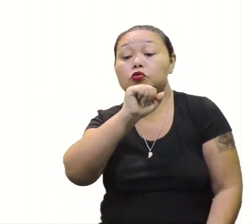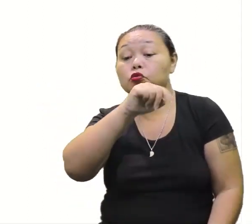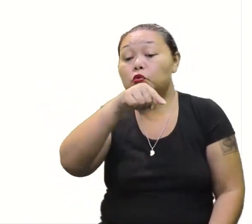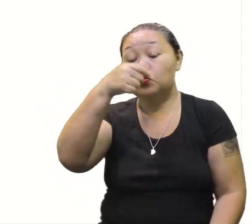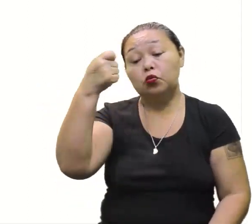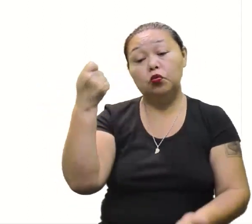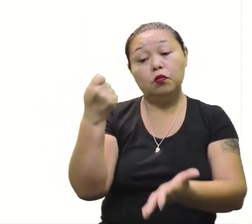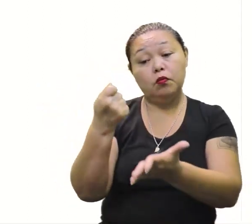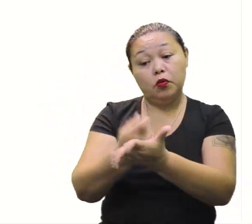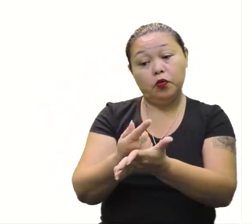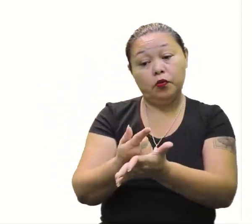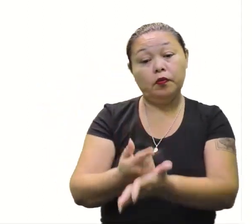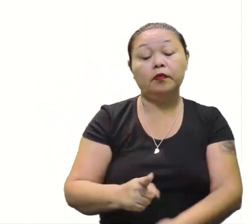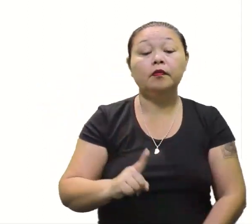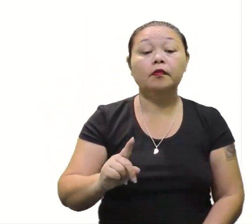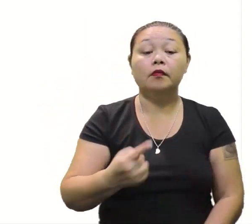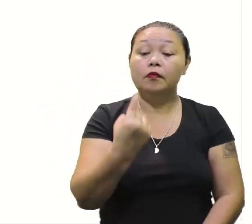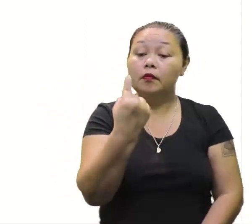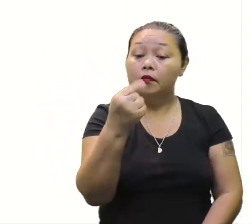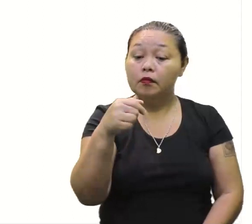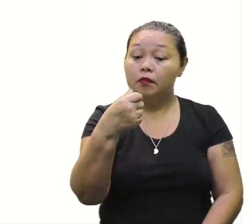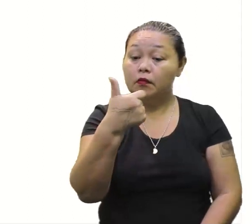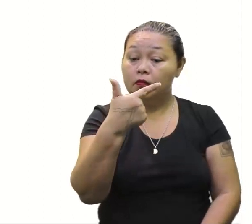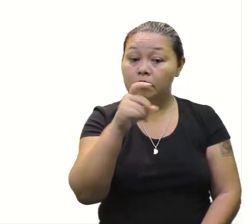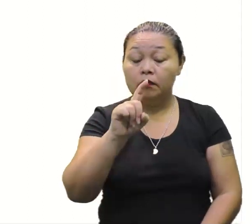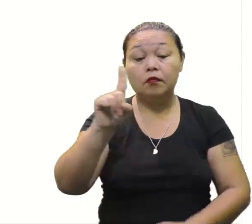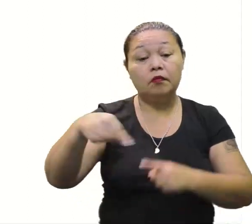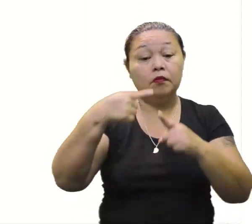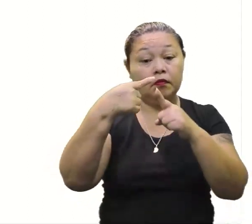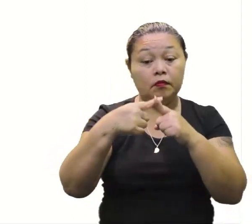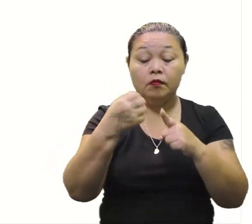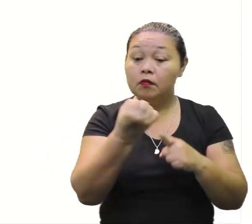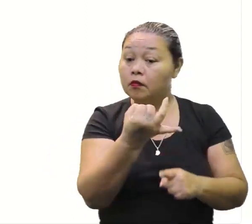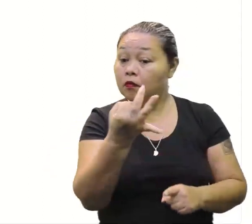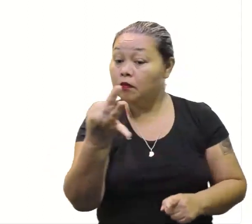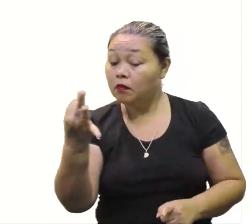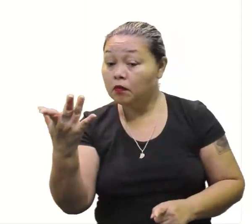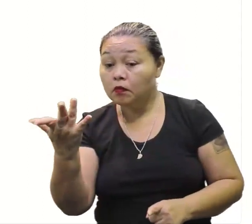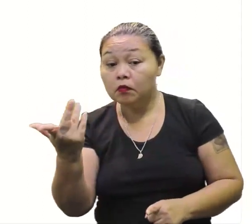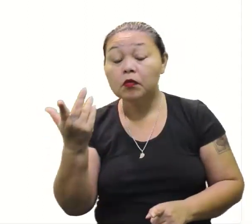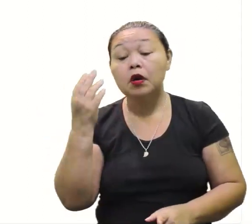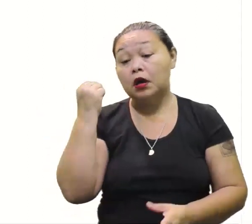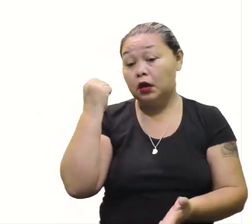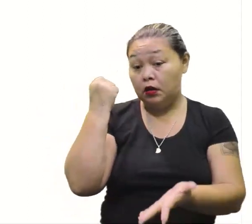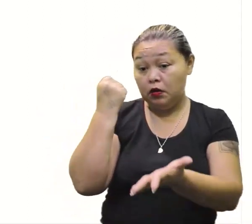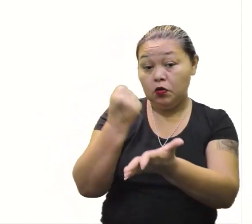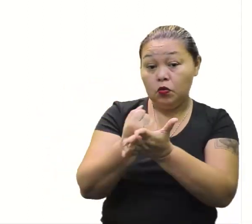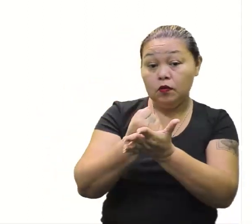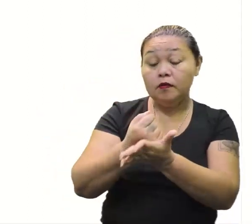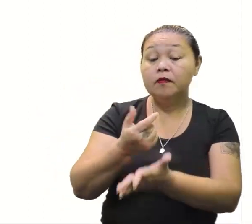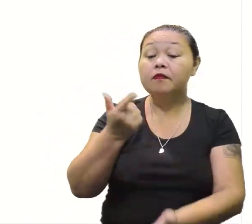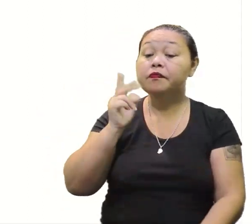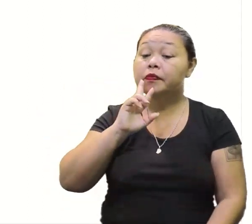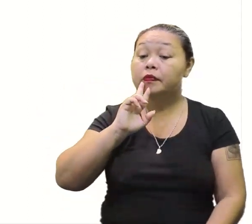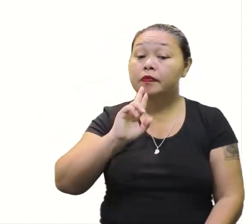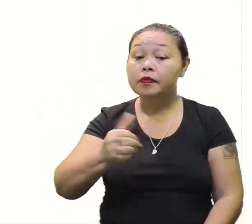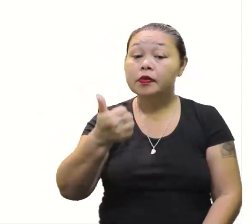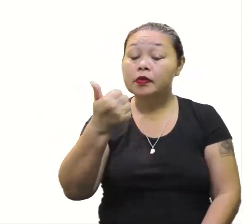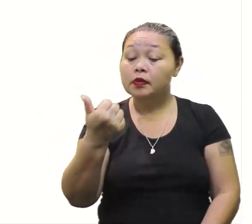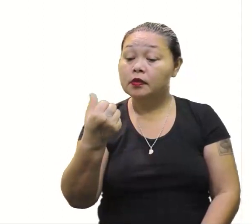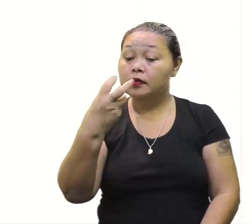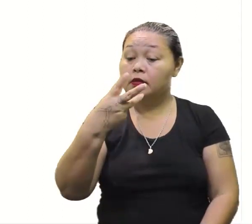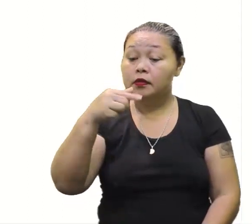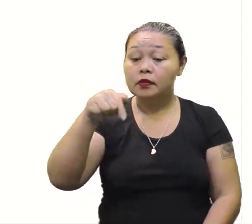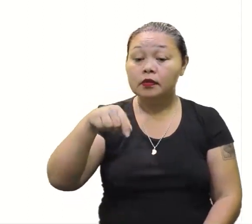Então, se R$,25 é cada pacote, vezes a quantidade de pacotes que ele comprou, deu um resultado de... R$